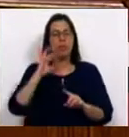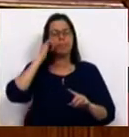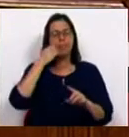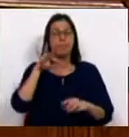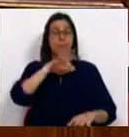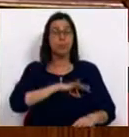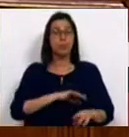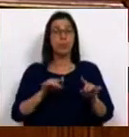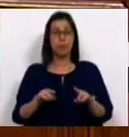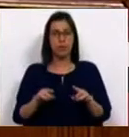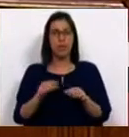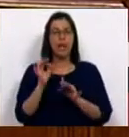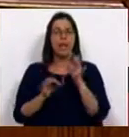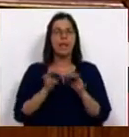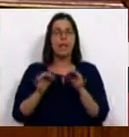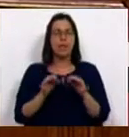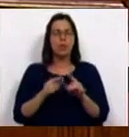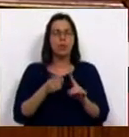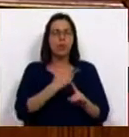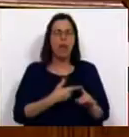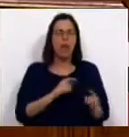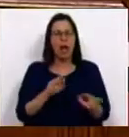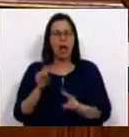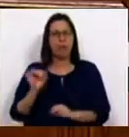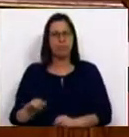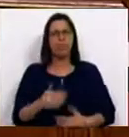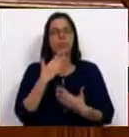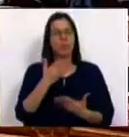afetam os profissionais das terapêuticas não convencionais. Muito obrigado.